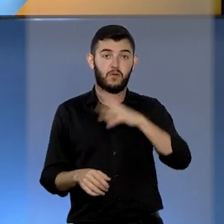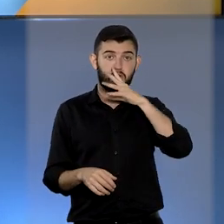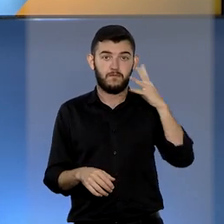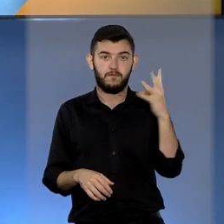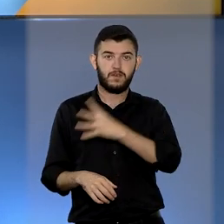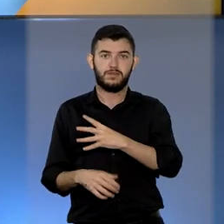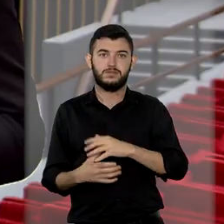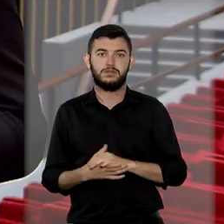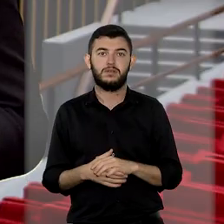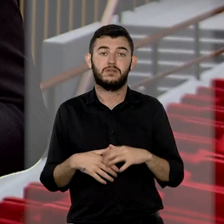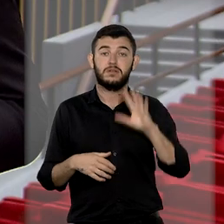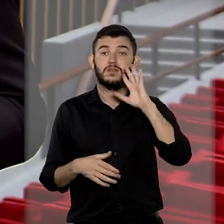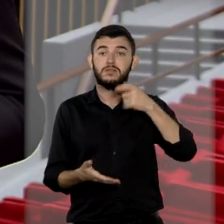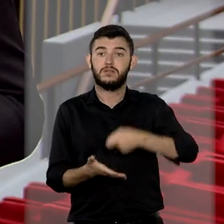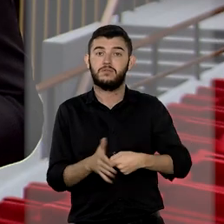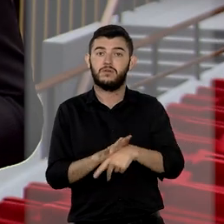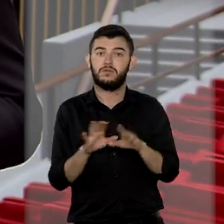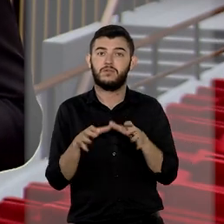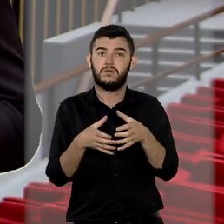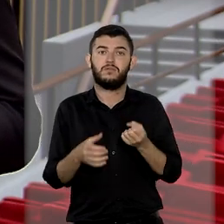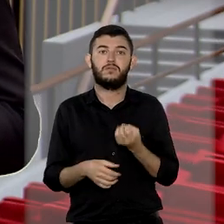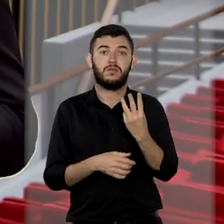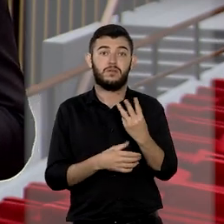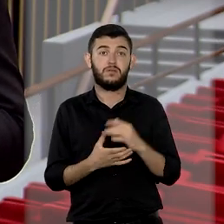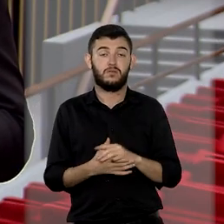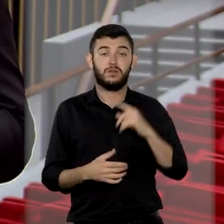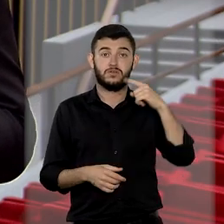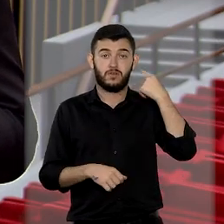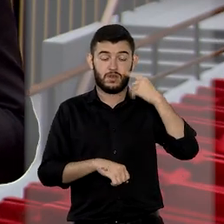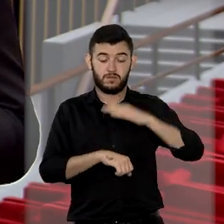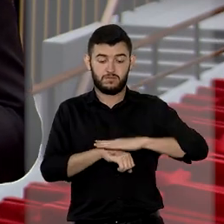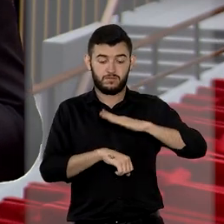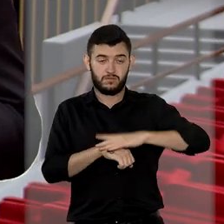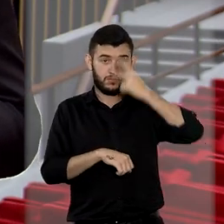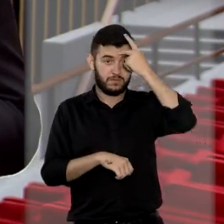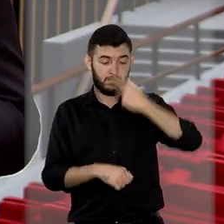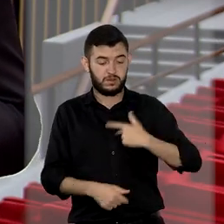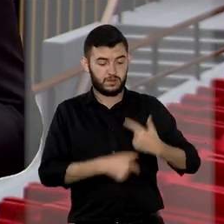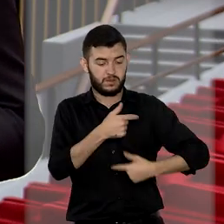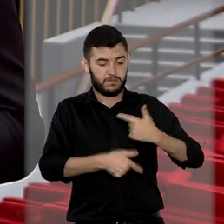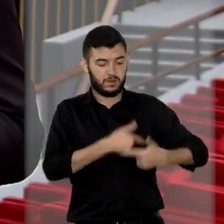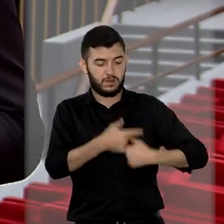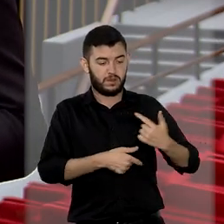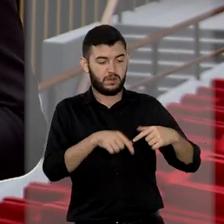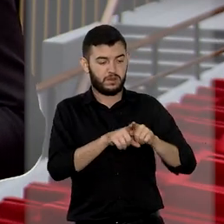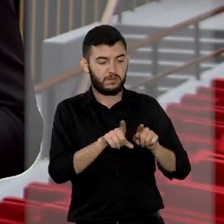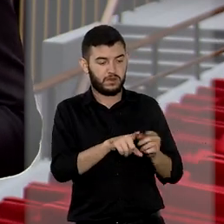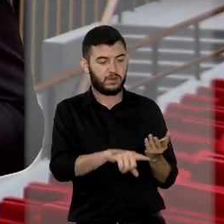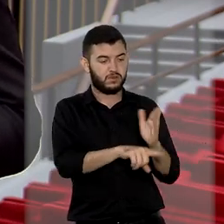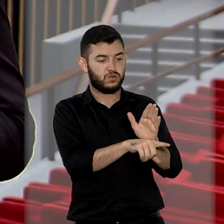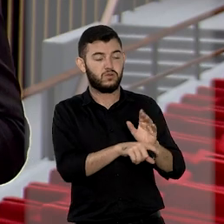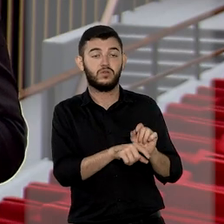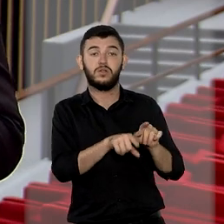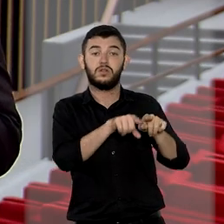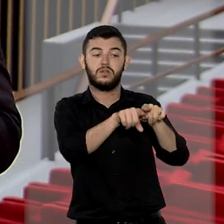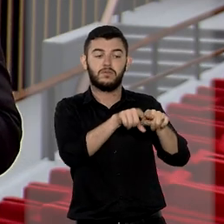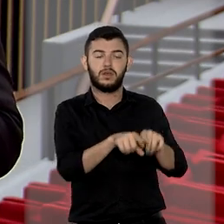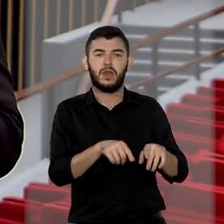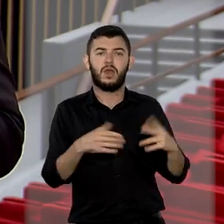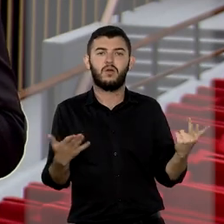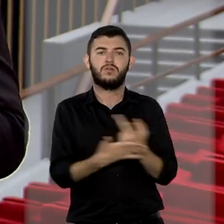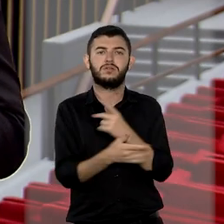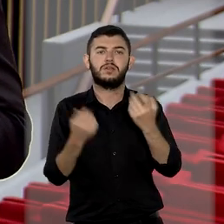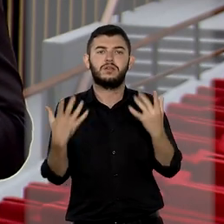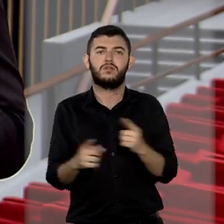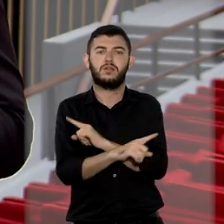terceira turma. O advogado atuava em causa própria e na representação dos irmãos. Ao contestar uma ação de